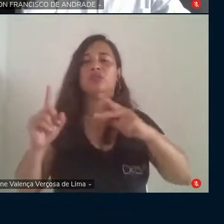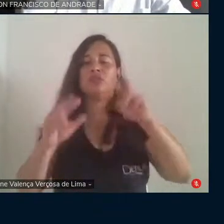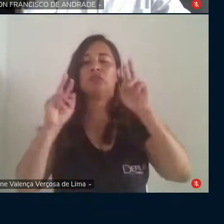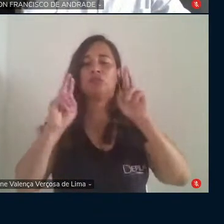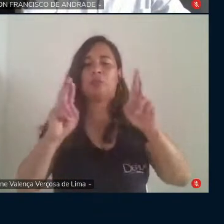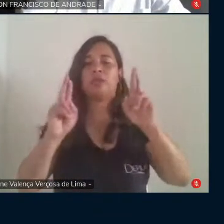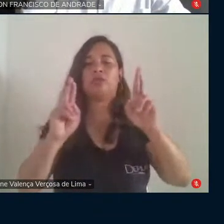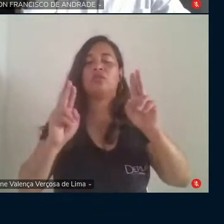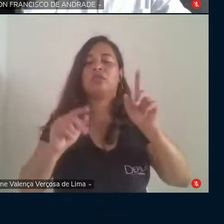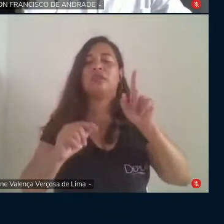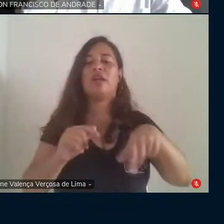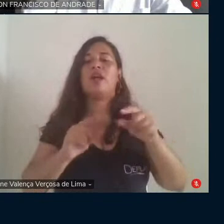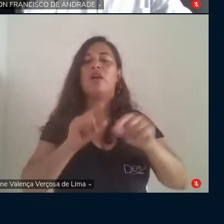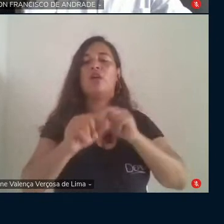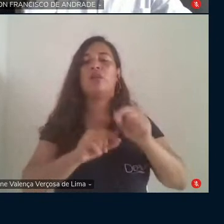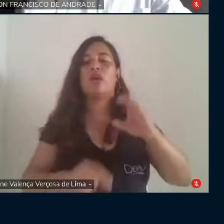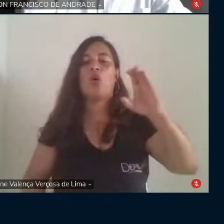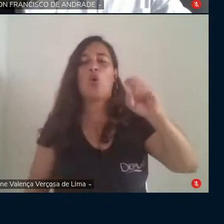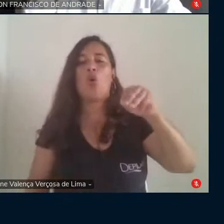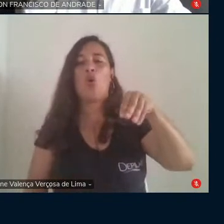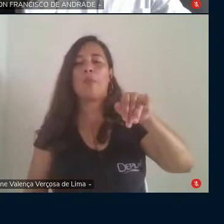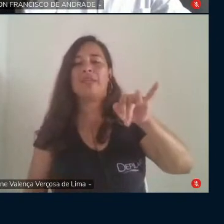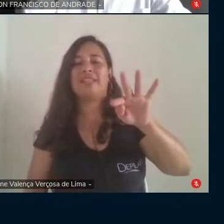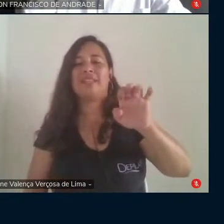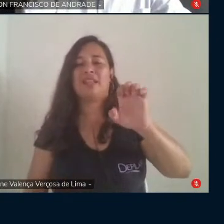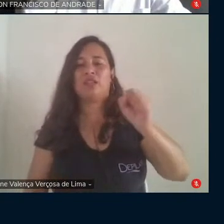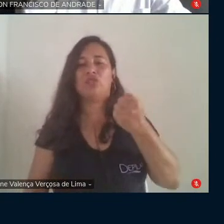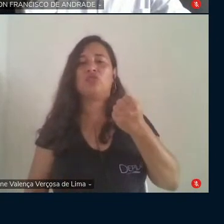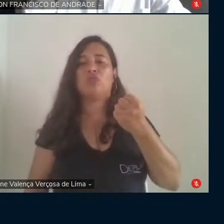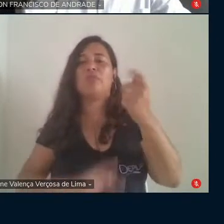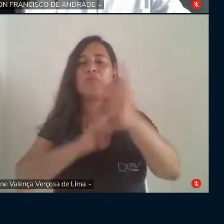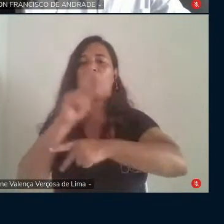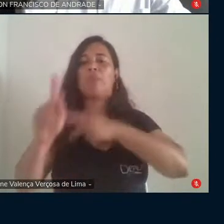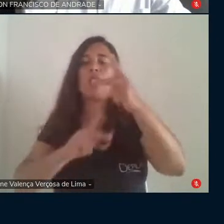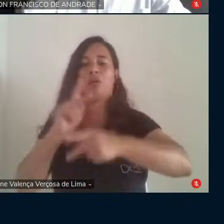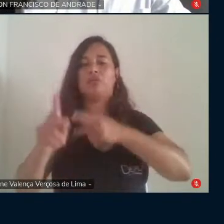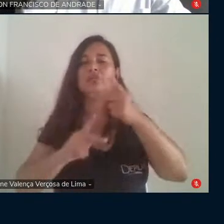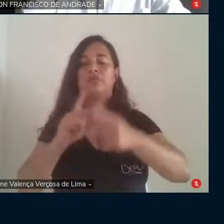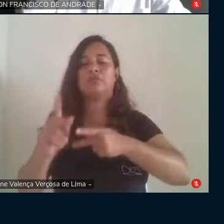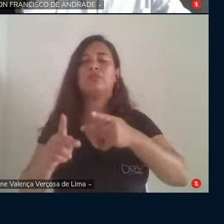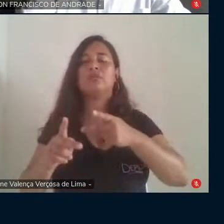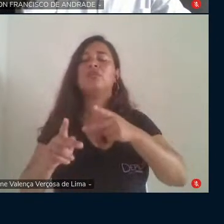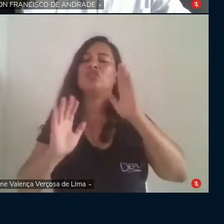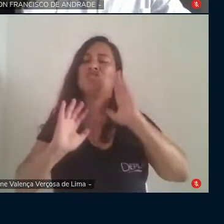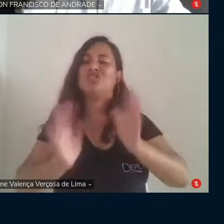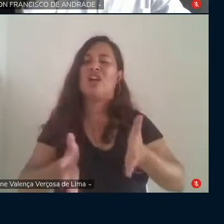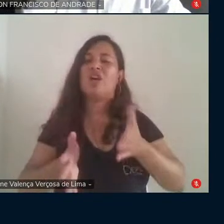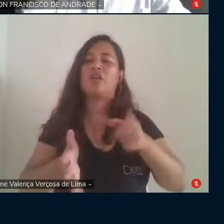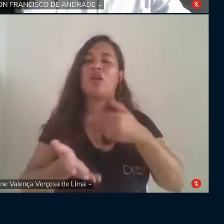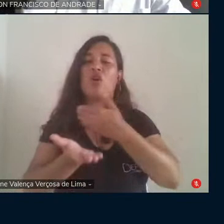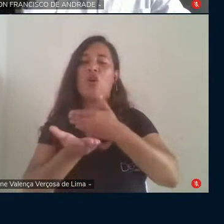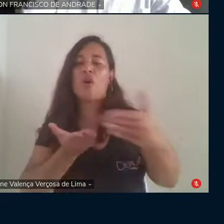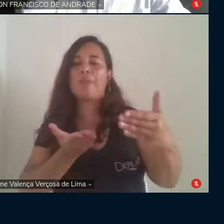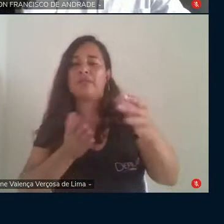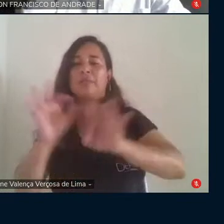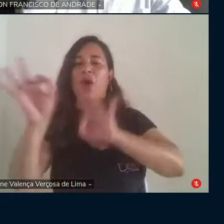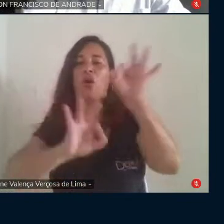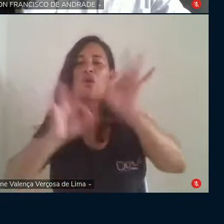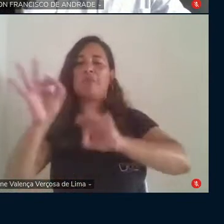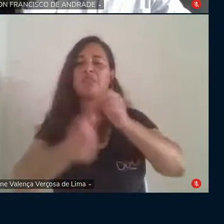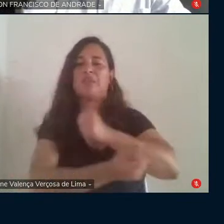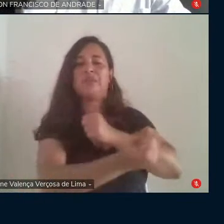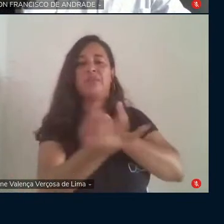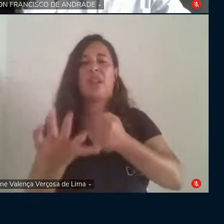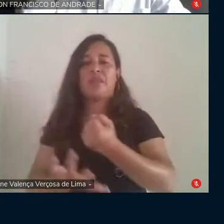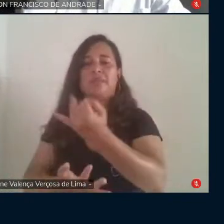trago são os comitês populares de luta. Os comitês, já começamos a organizar milhares e milhares de